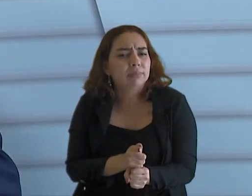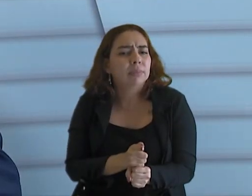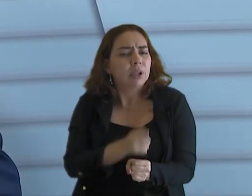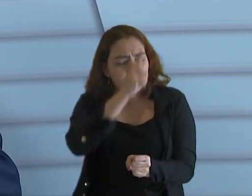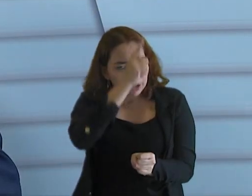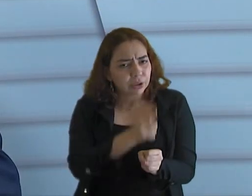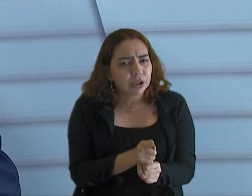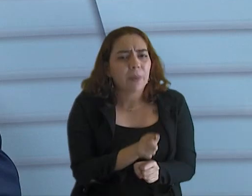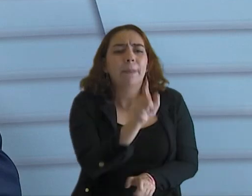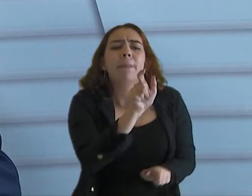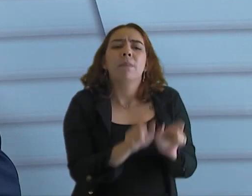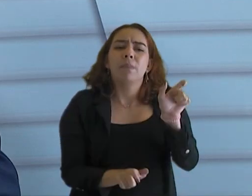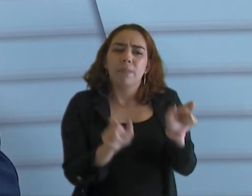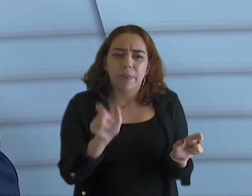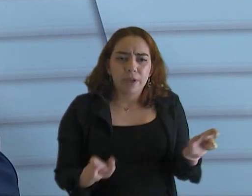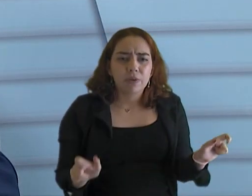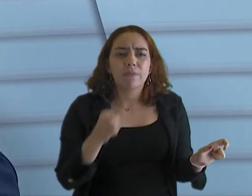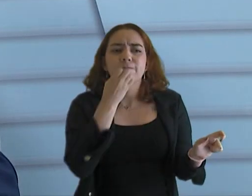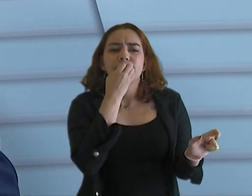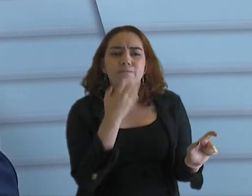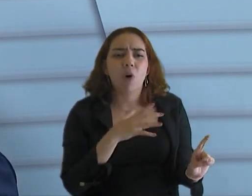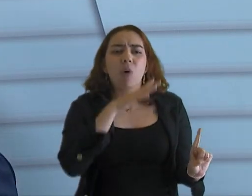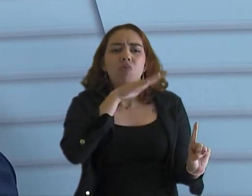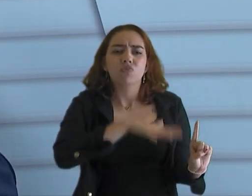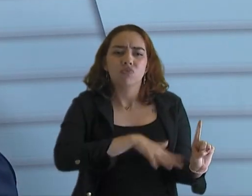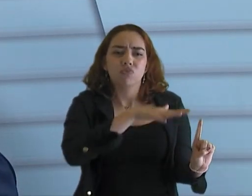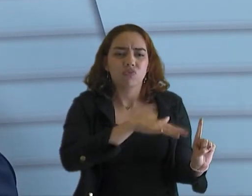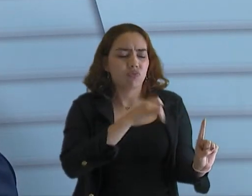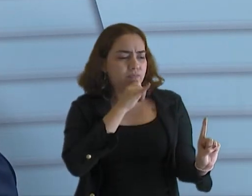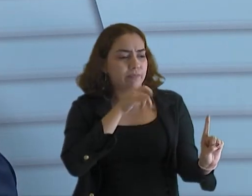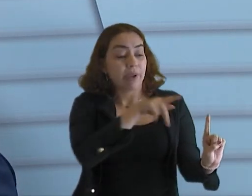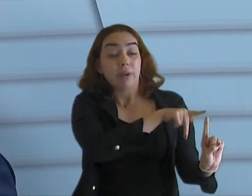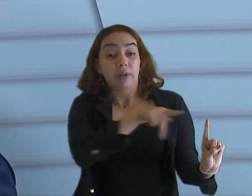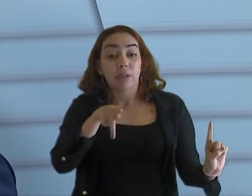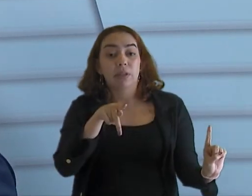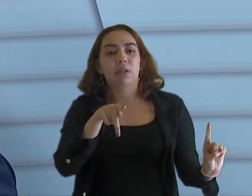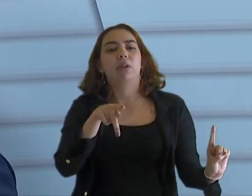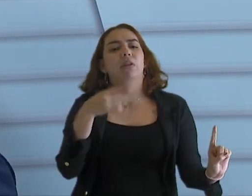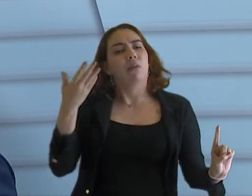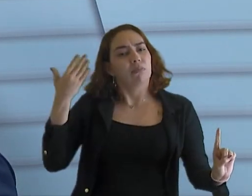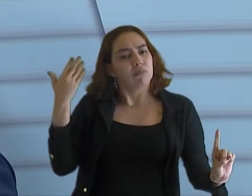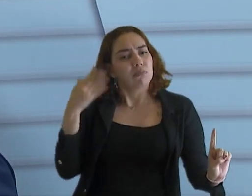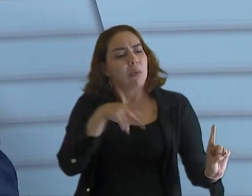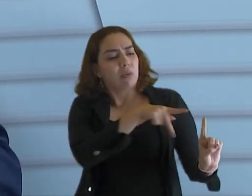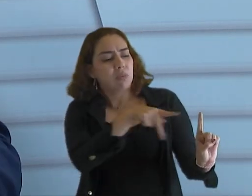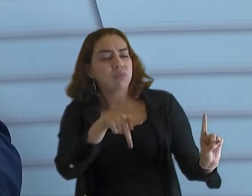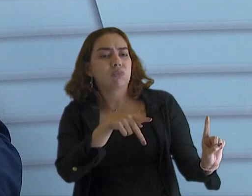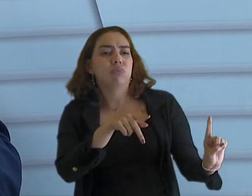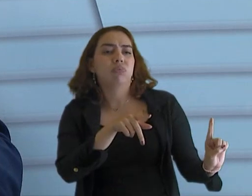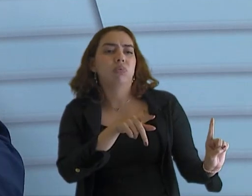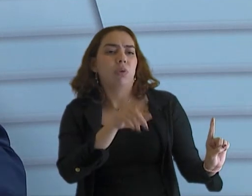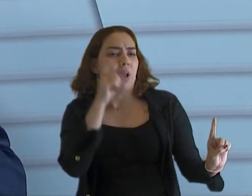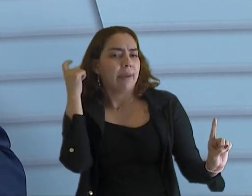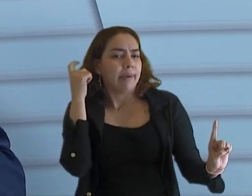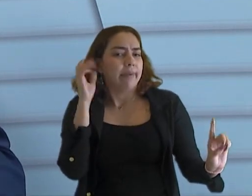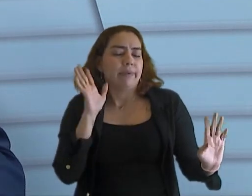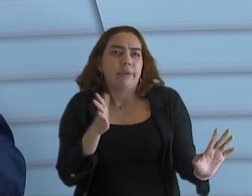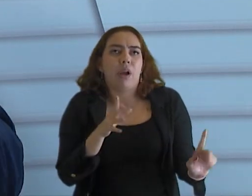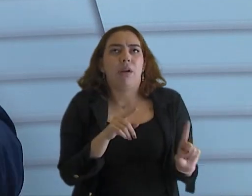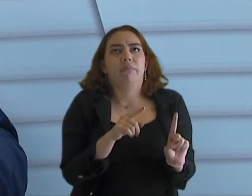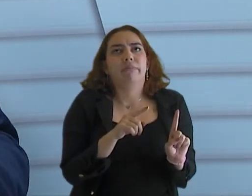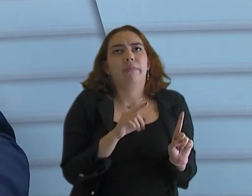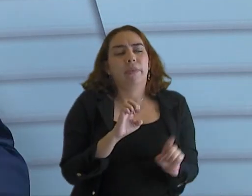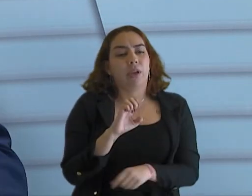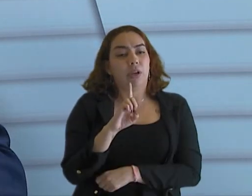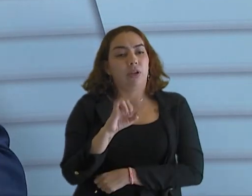Eu tenho grande admiração pelos presidentes que nos antecederam, todos eles. Destaca aqui a conselheira Gilberto.